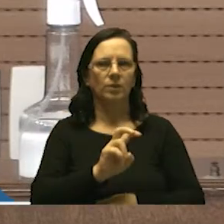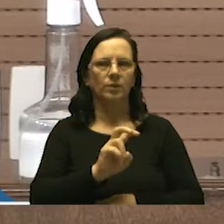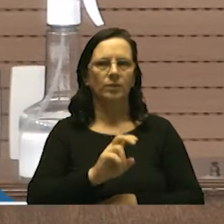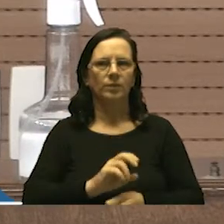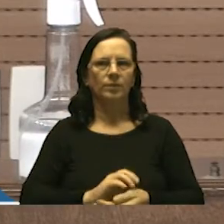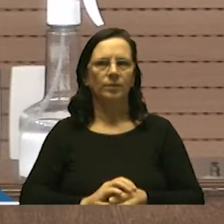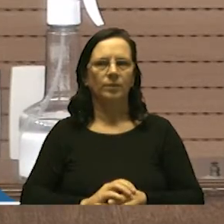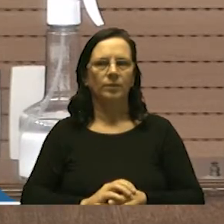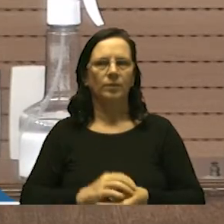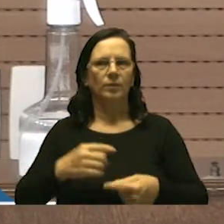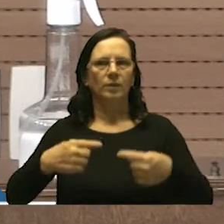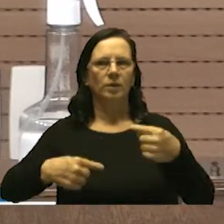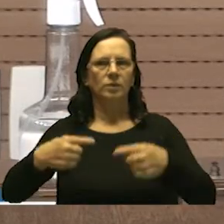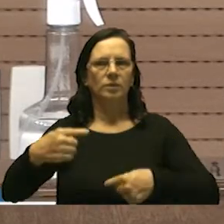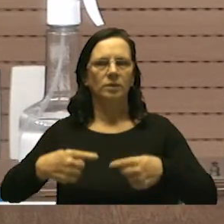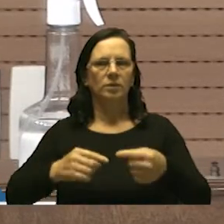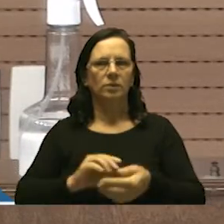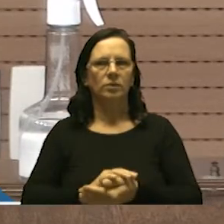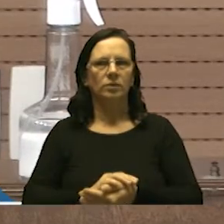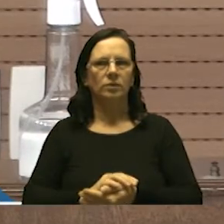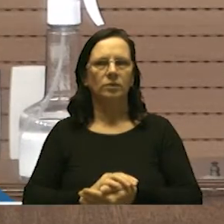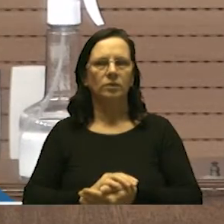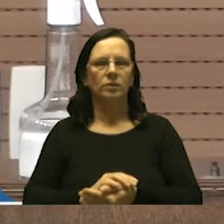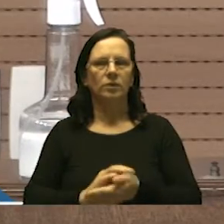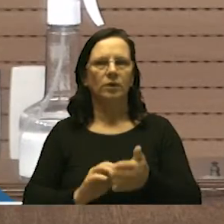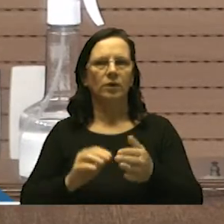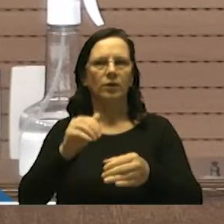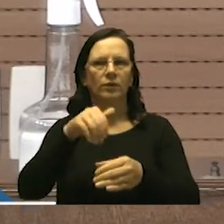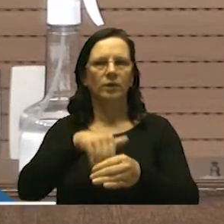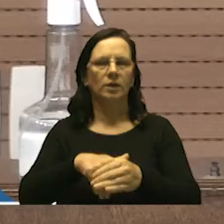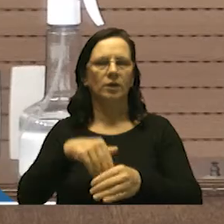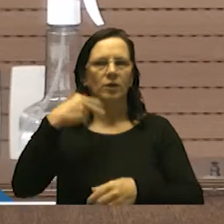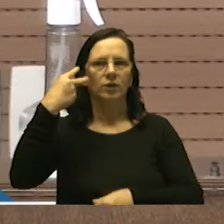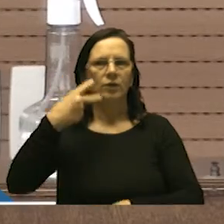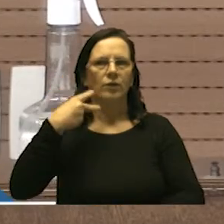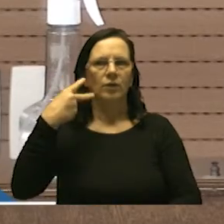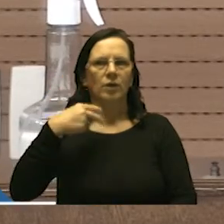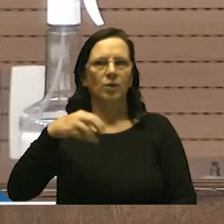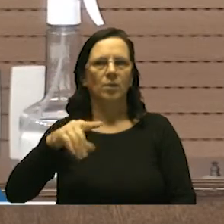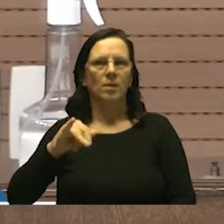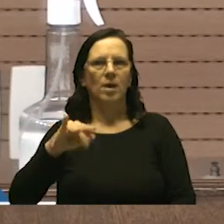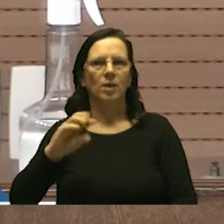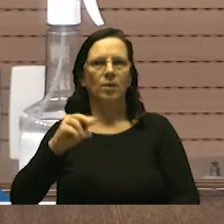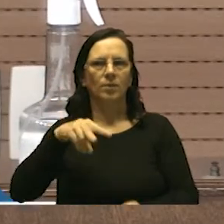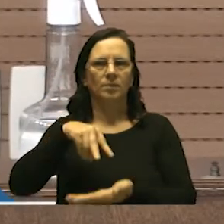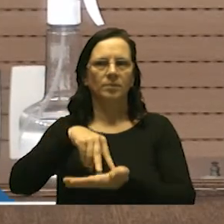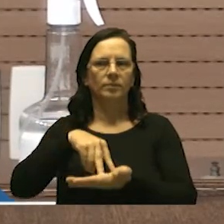quinto em discussão em votação com a palavra vereador domacinho